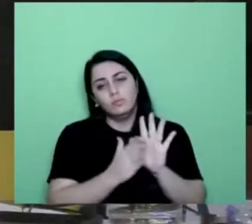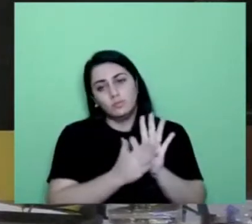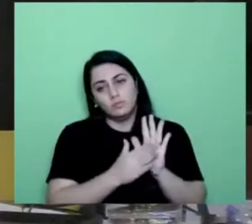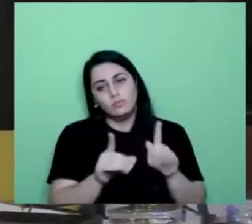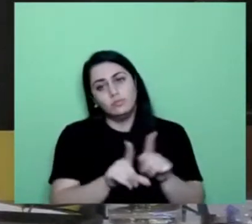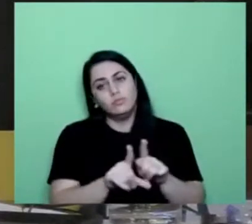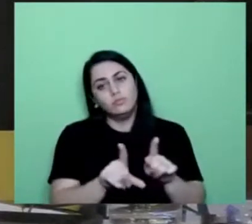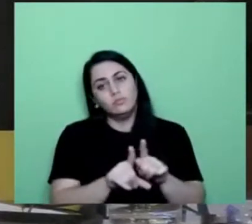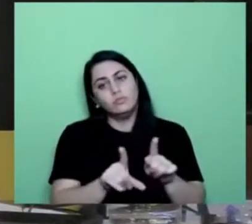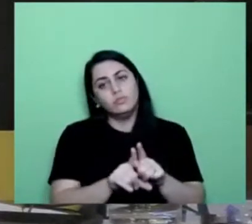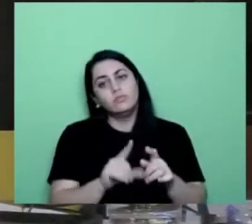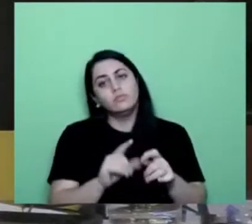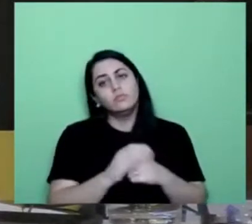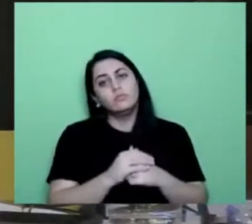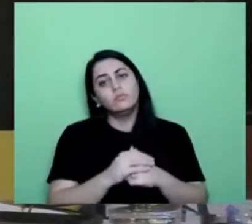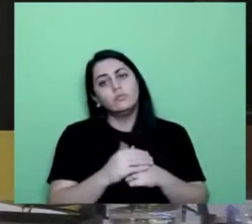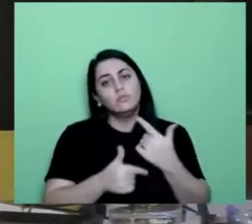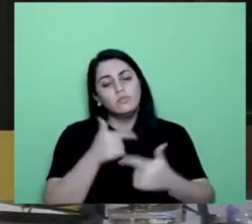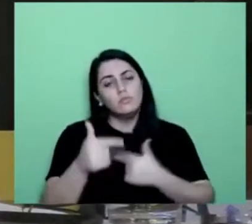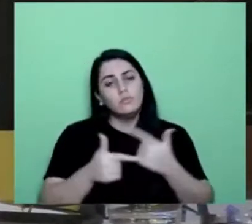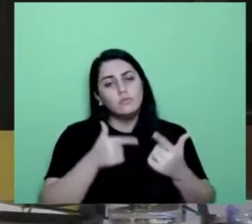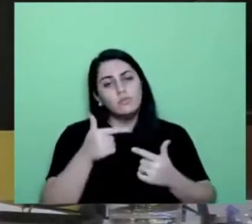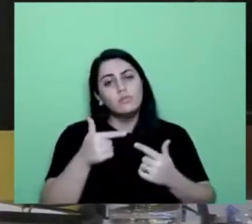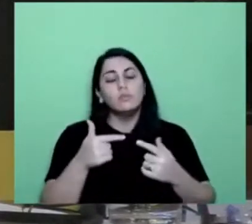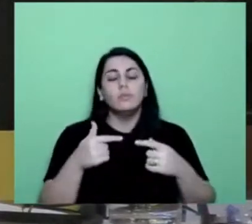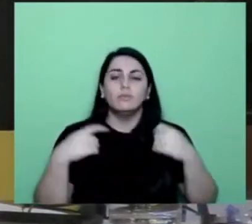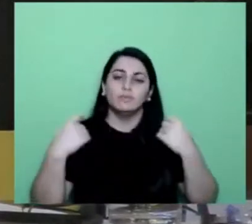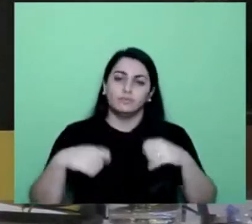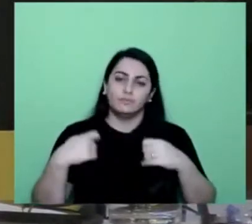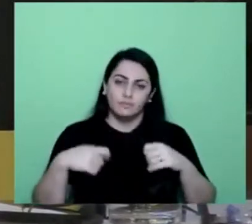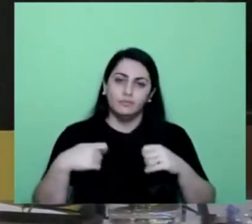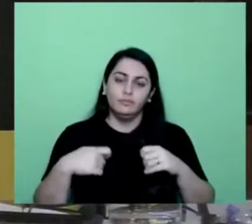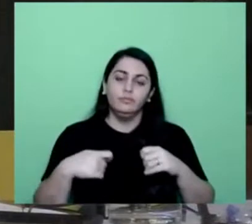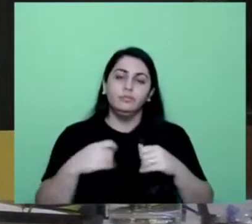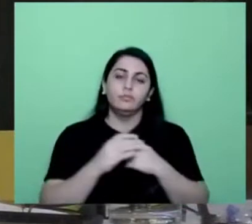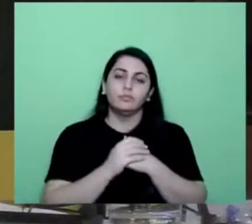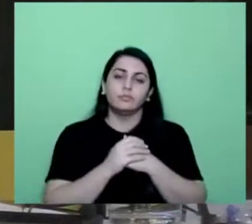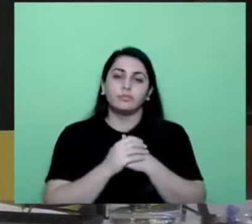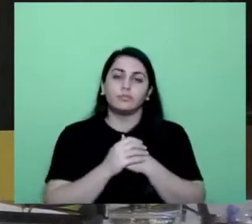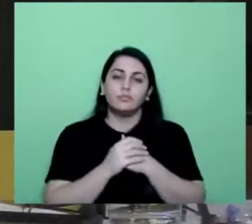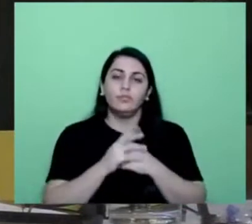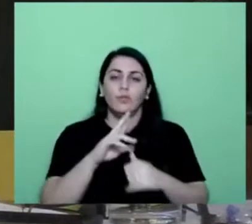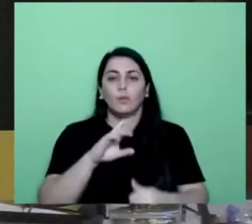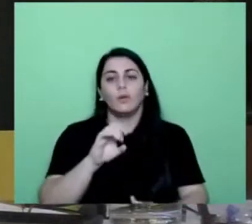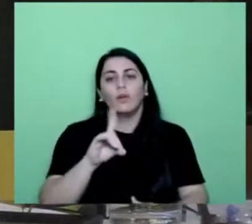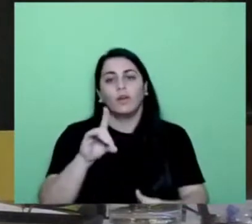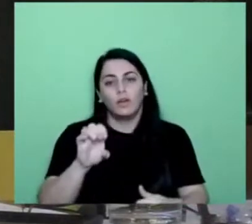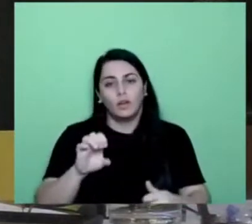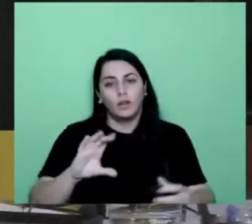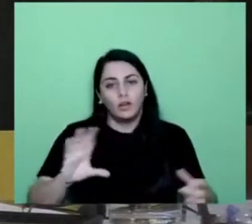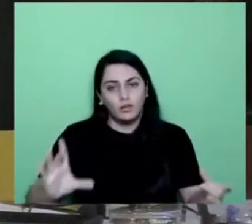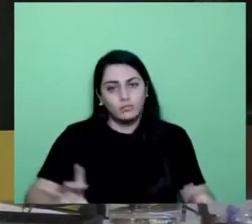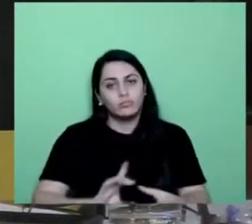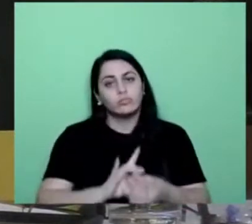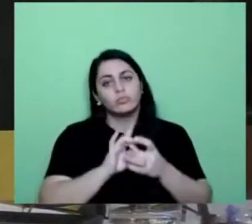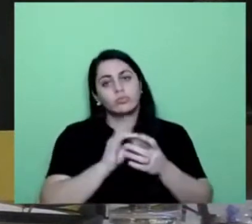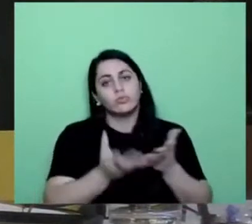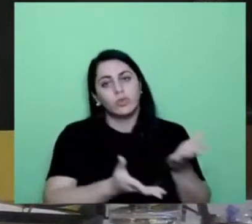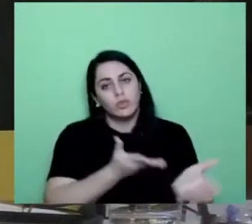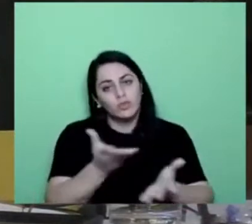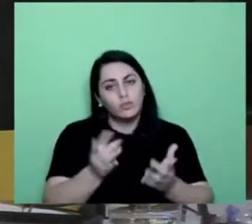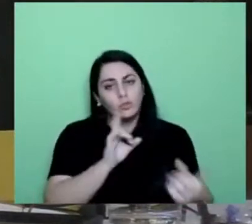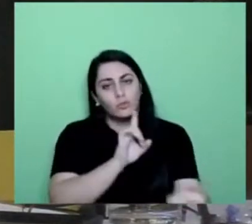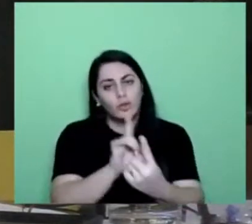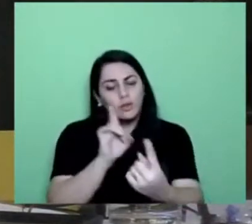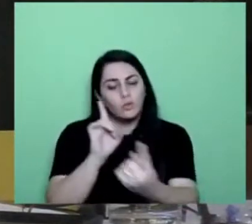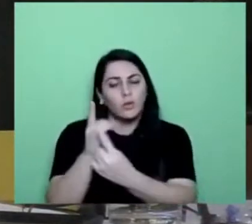de implantação do serviço, ele deverá ser estabelecido uma rede integrada de atendimento a criança e adolescente em